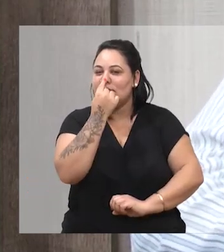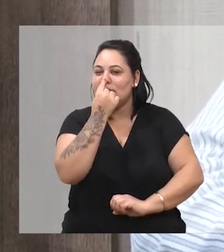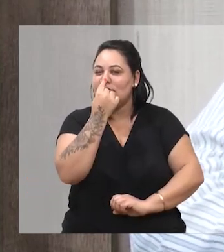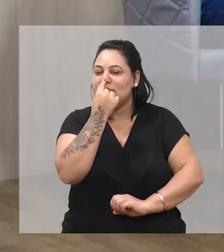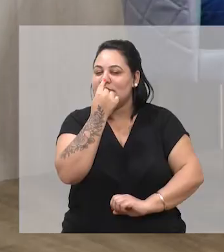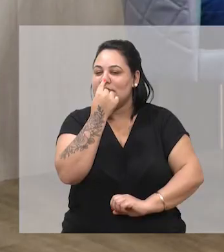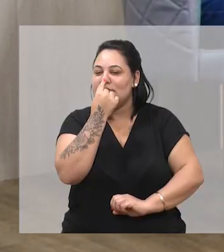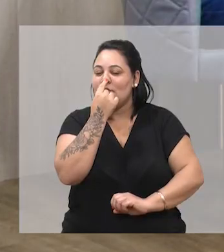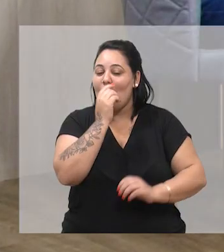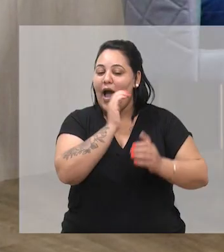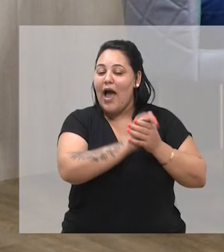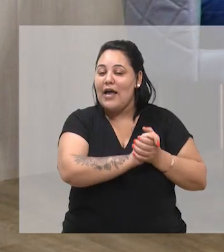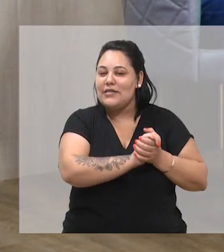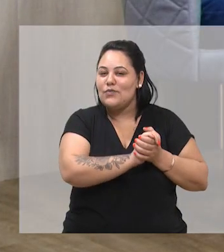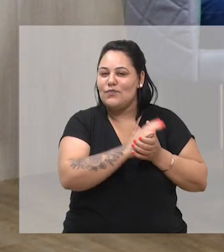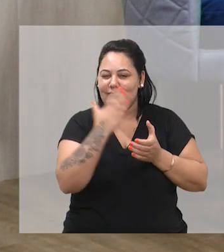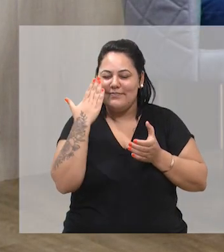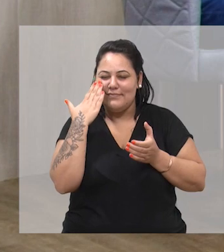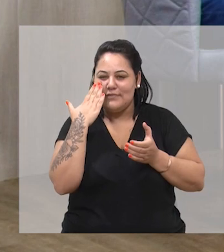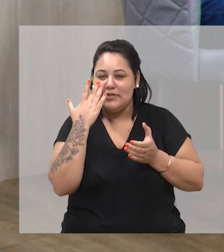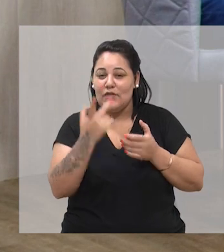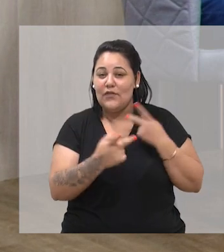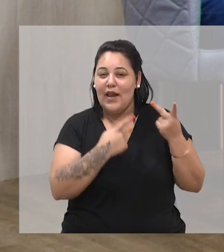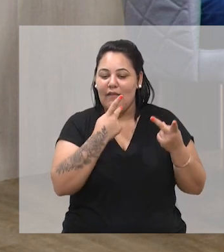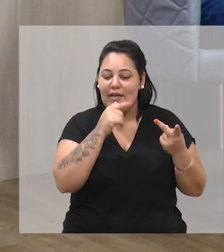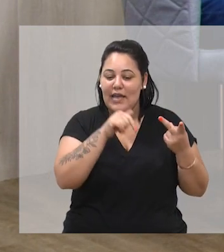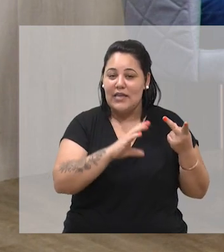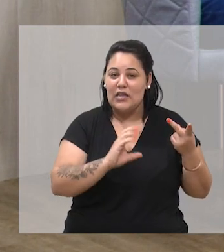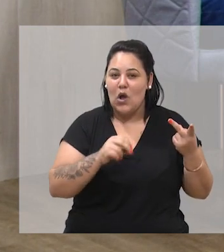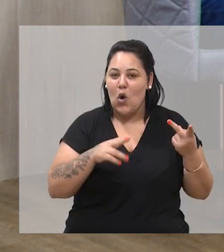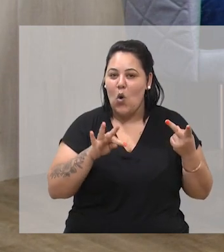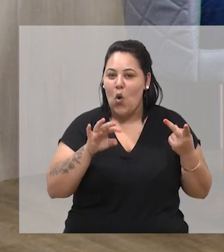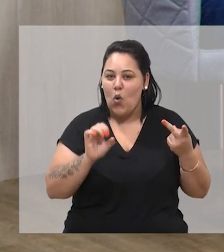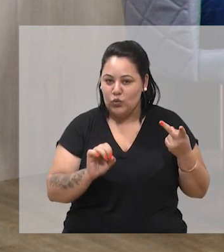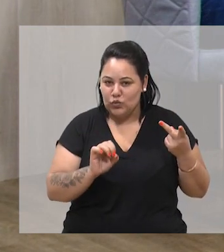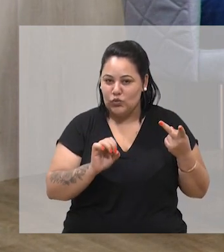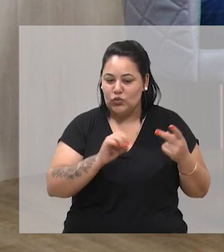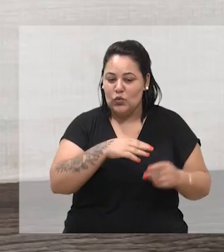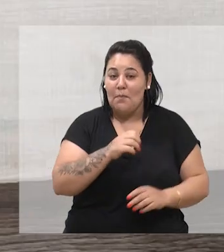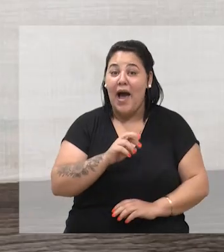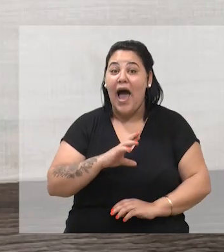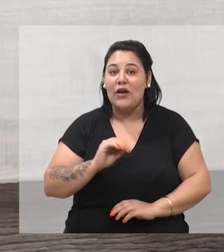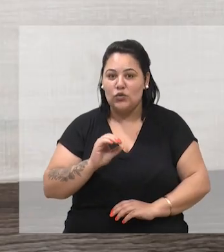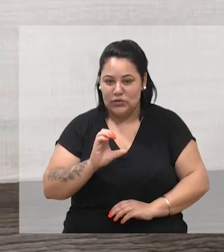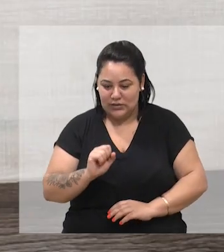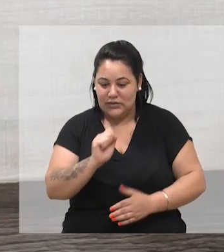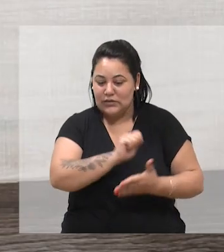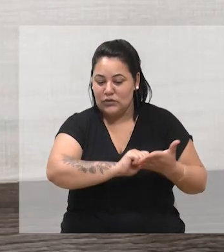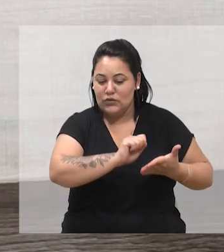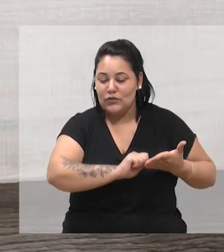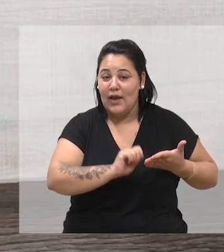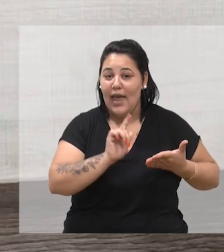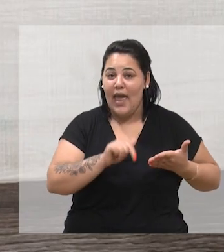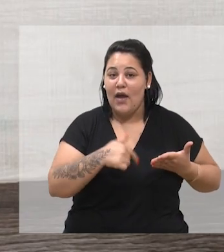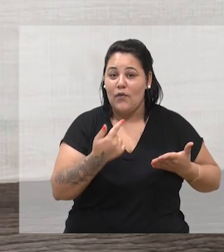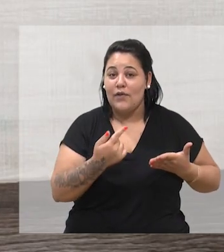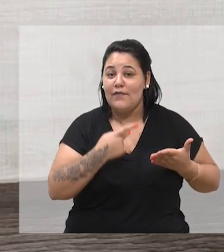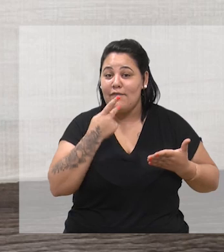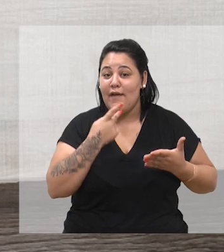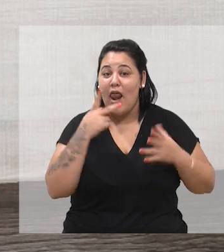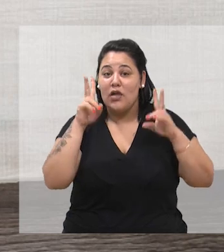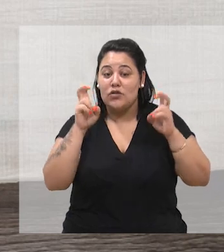aparece aqui. E temos escritores de faixas etárias diversificadas também. Isso é legal também. É, o tempo,